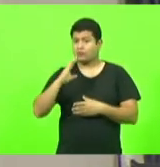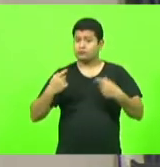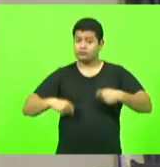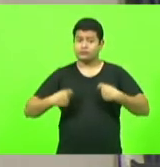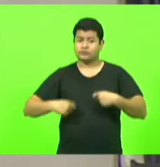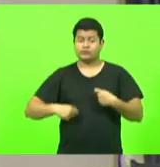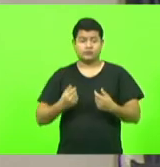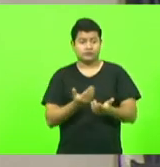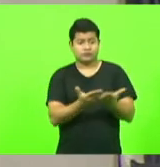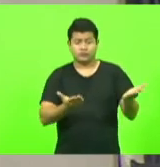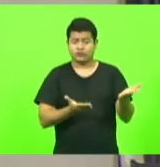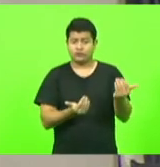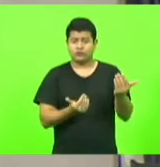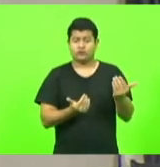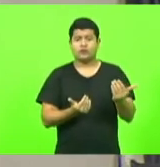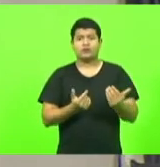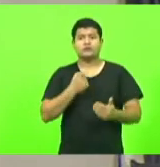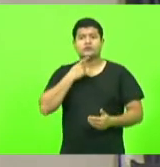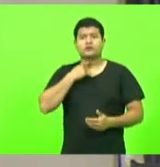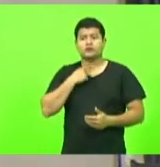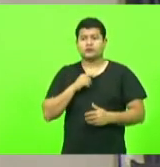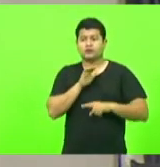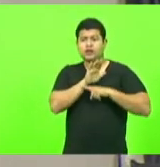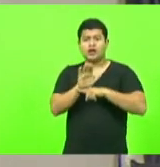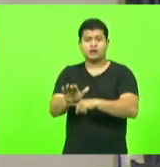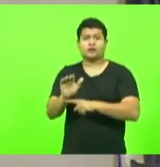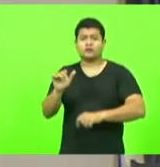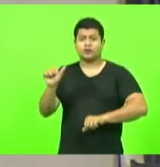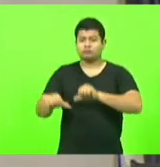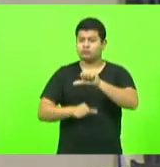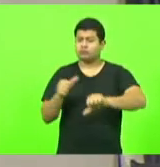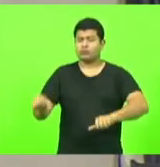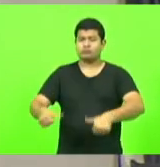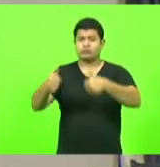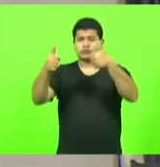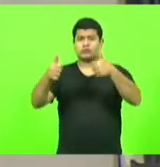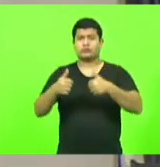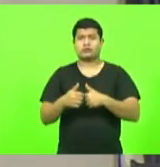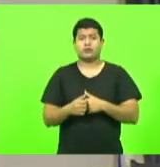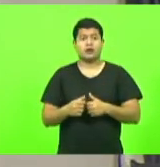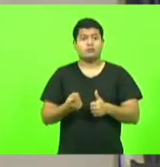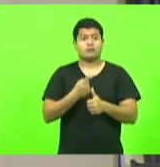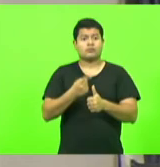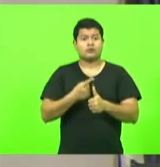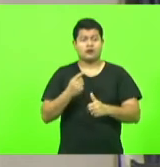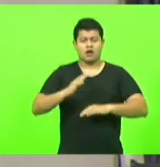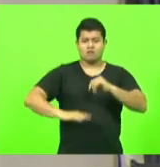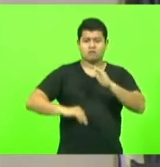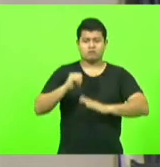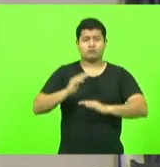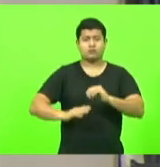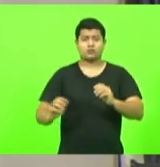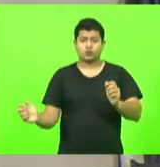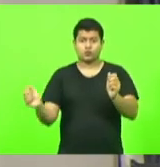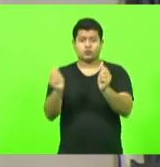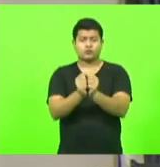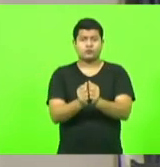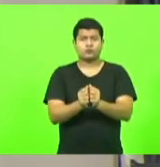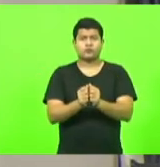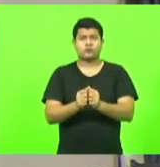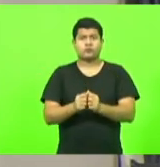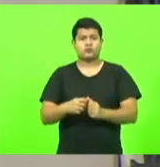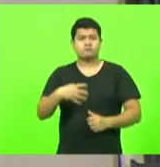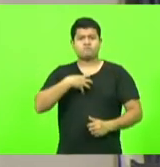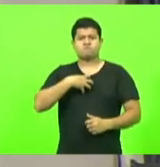a cada um de vocês primeiro pela atitude de vocês de estar aqui junto com a gente de expressar o